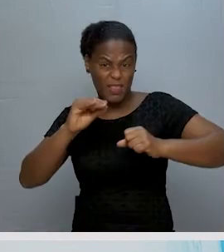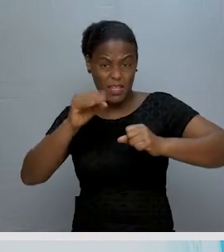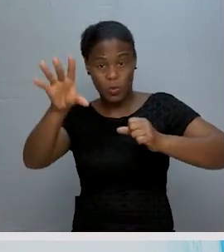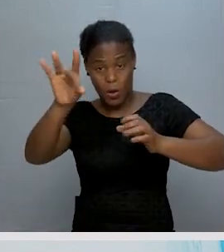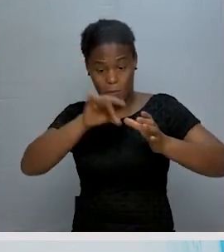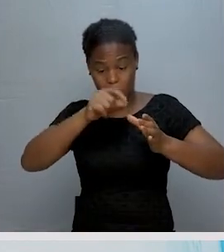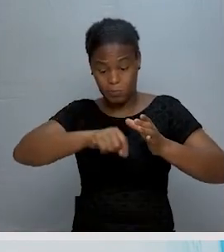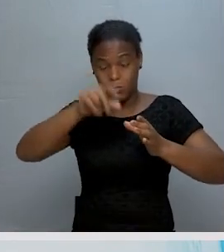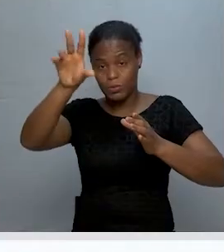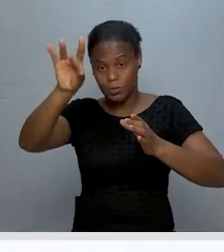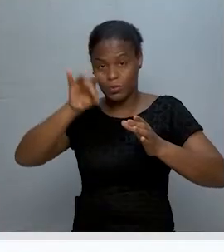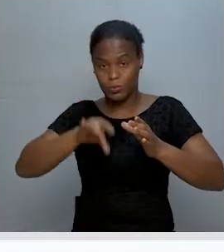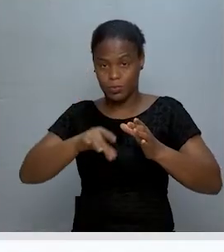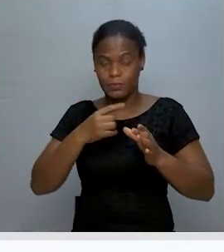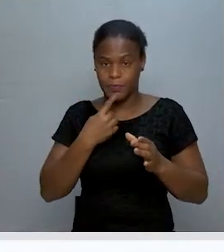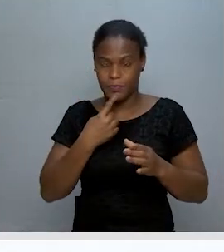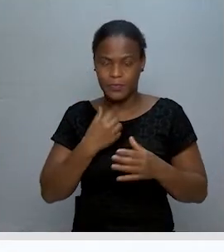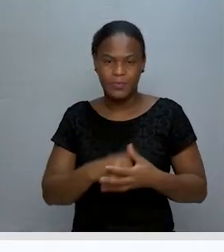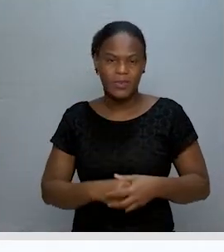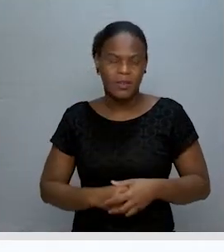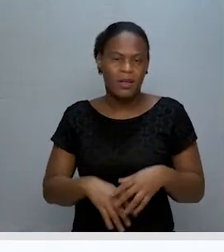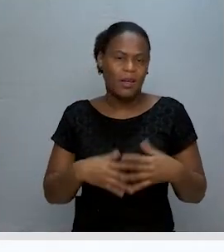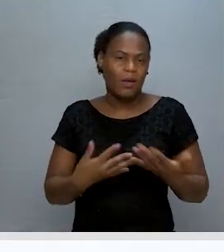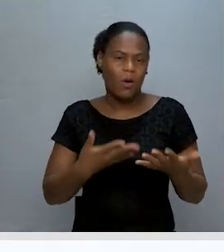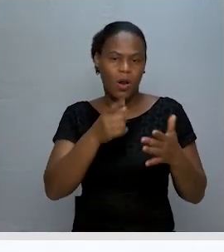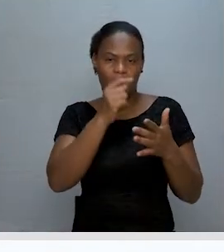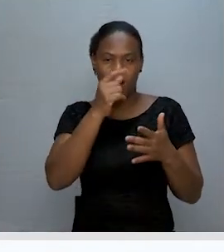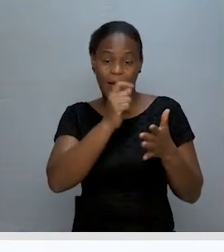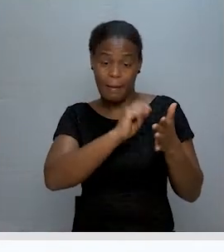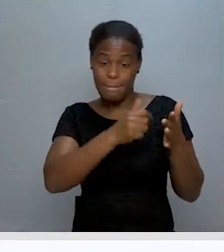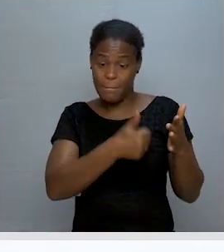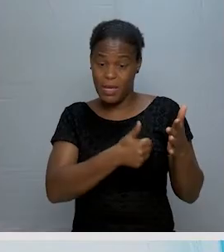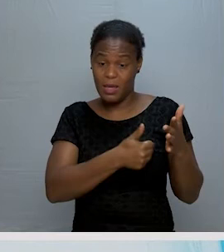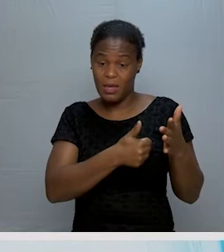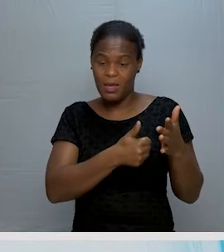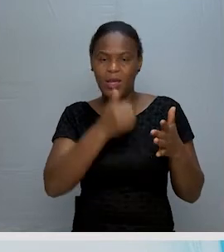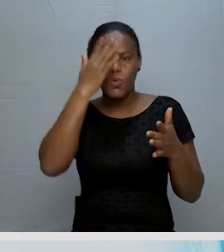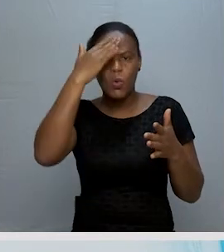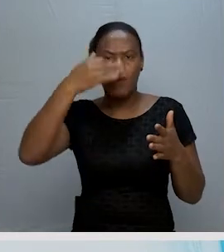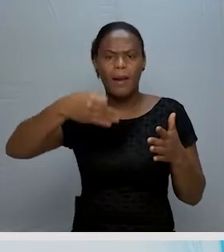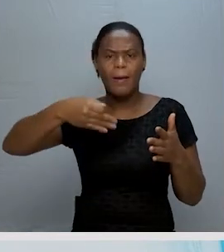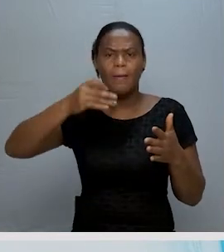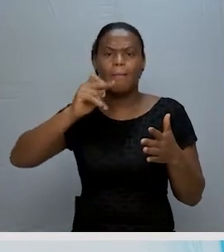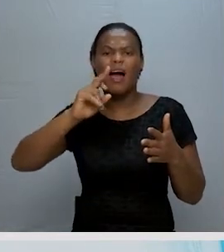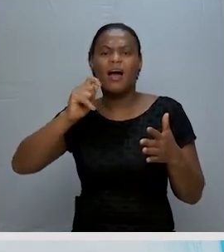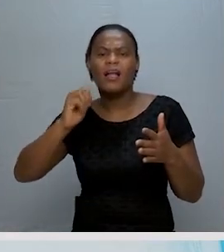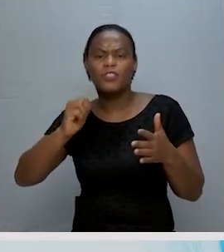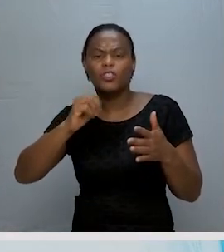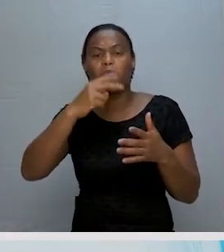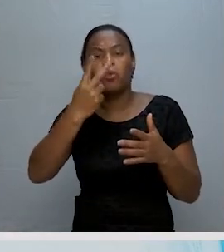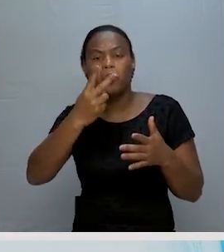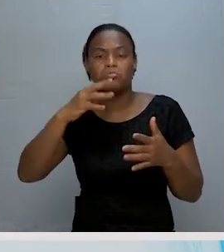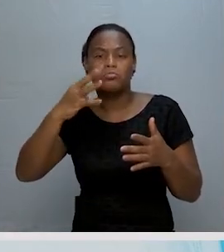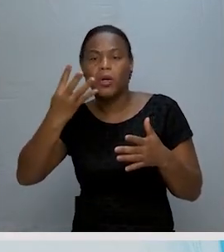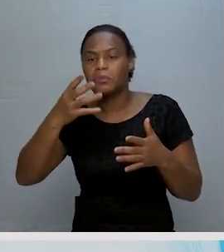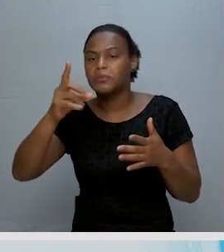desse conjunto A. Na linha B, pelos números pares, vocês vão no conjunto A, vocês vão pegar todos os números